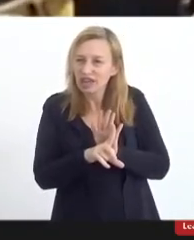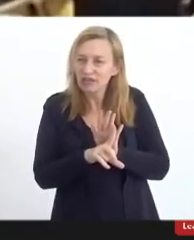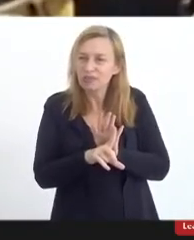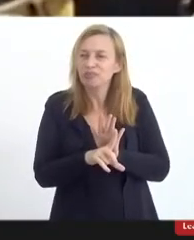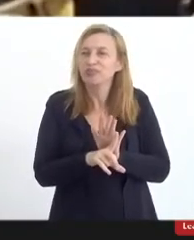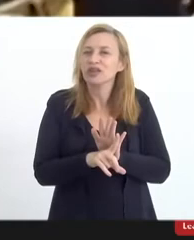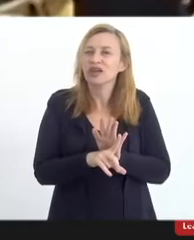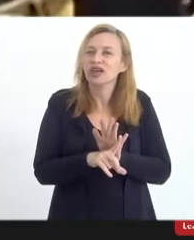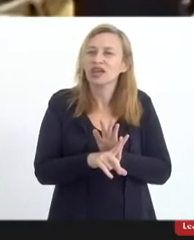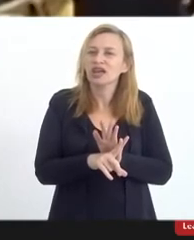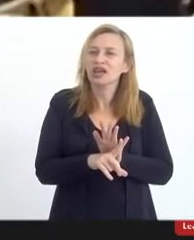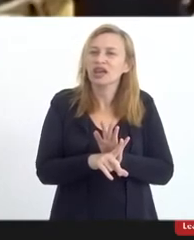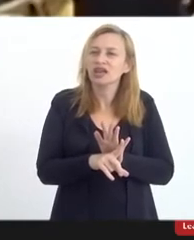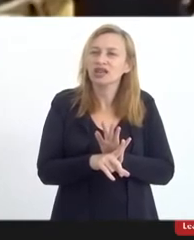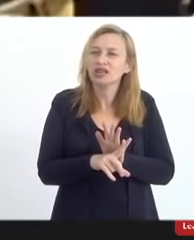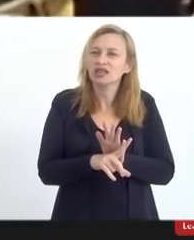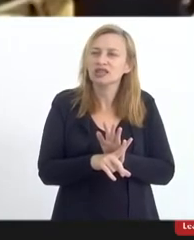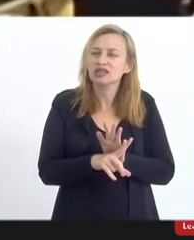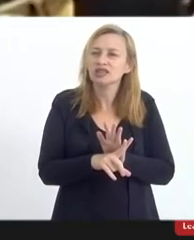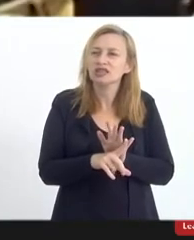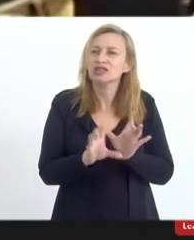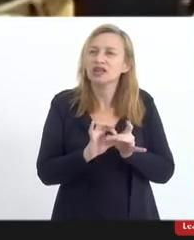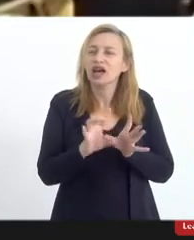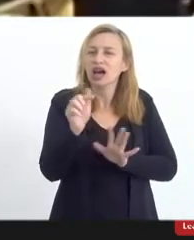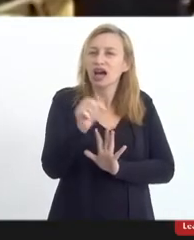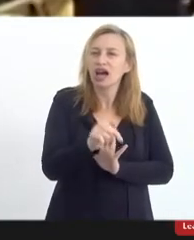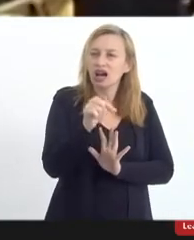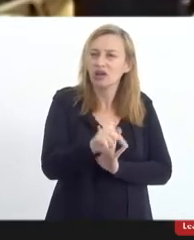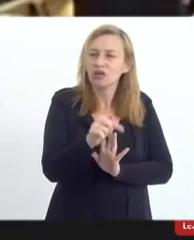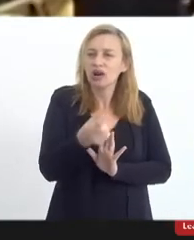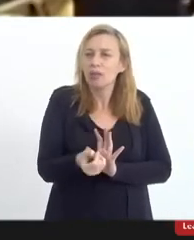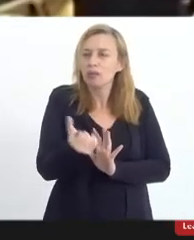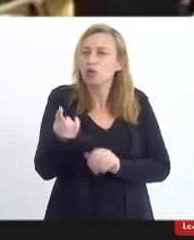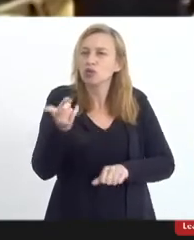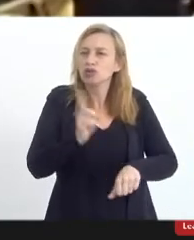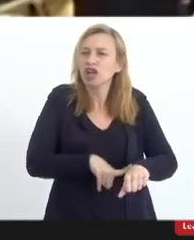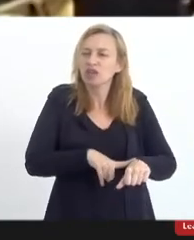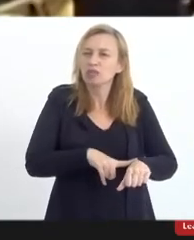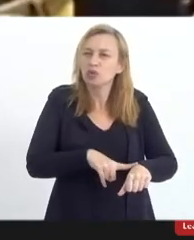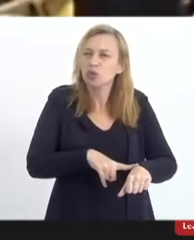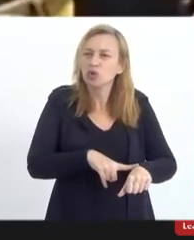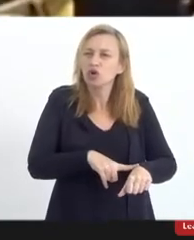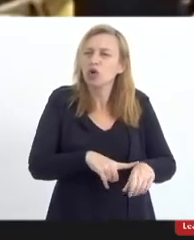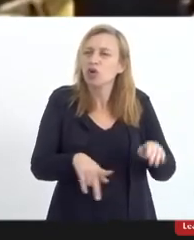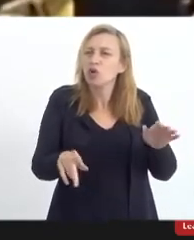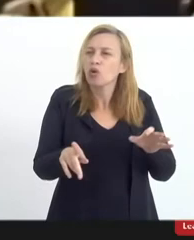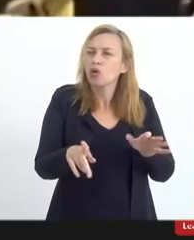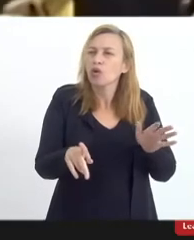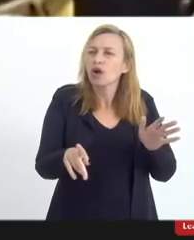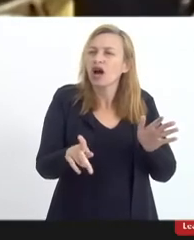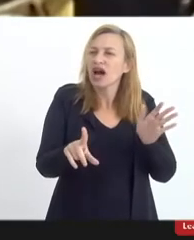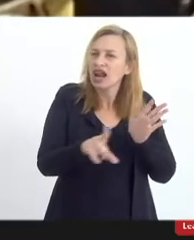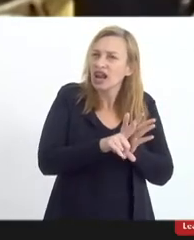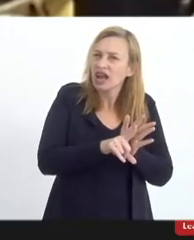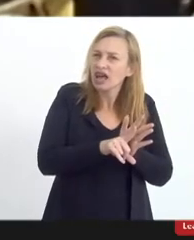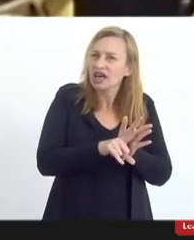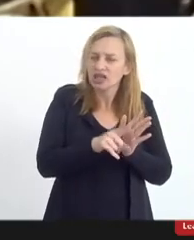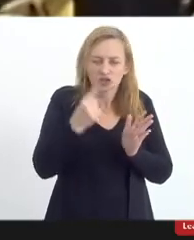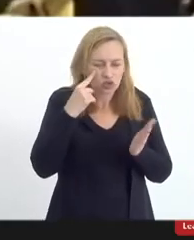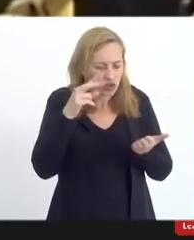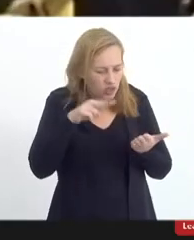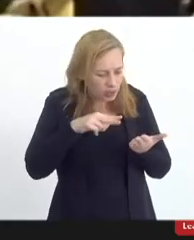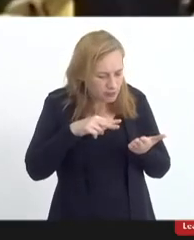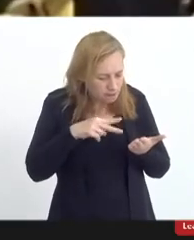sancionadas agora há pouco tempo, que foi o projeto, lei, desculpa, deixa eu pegar